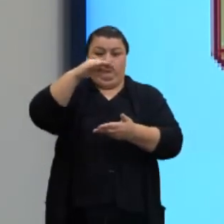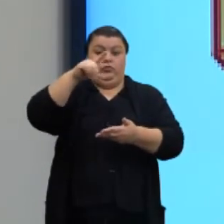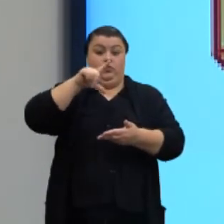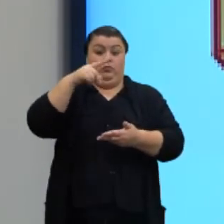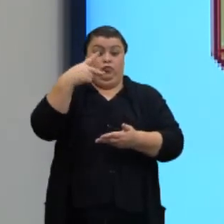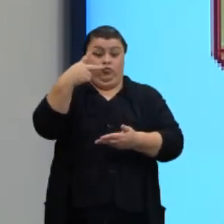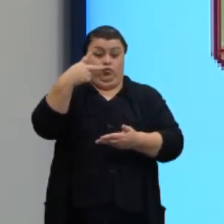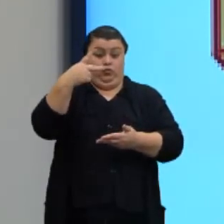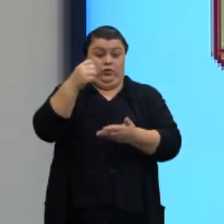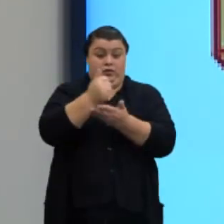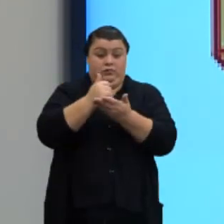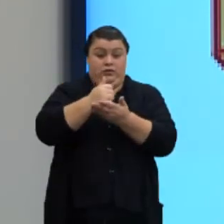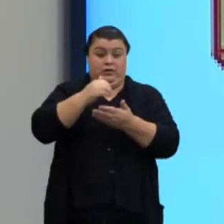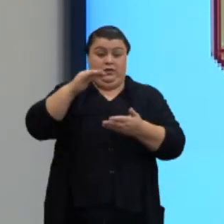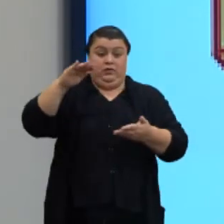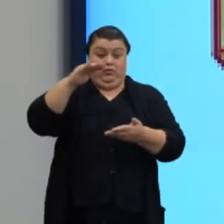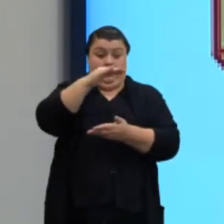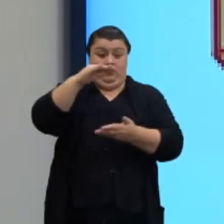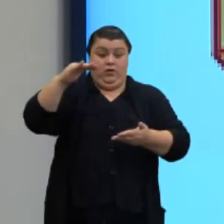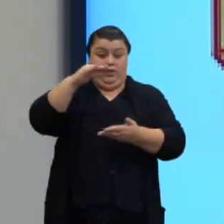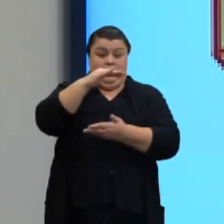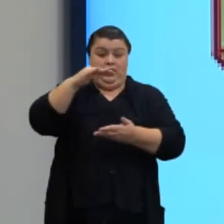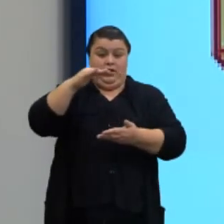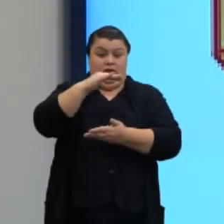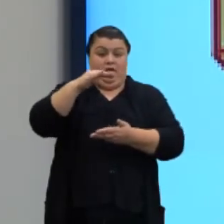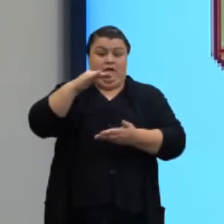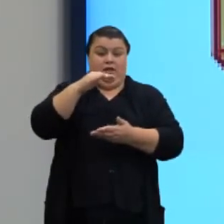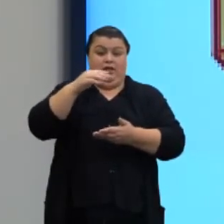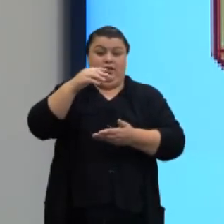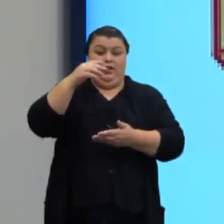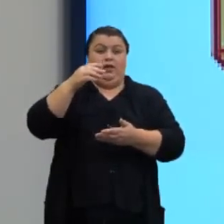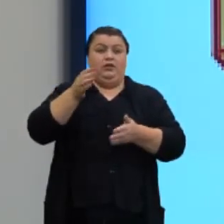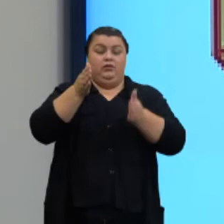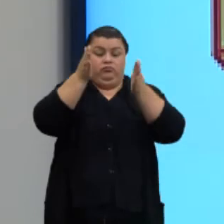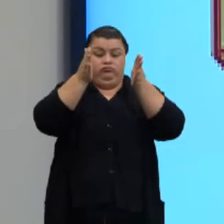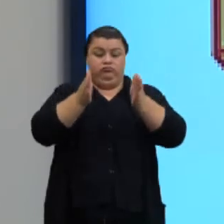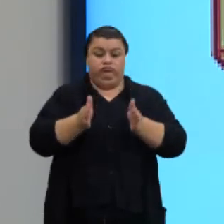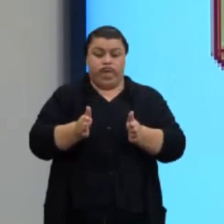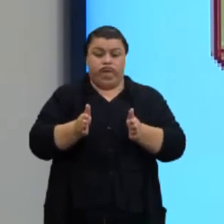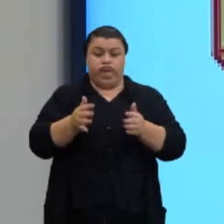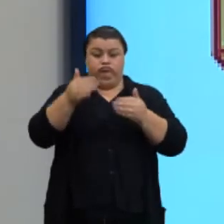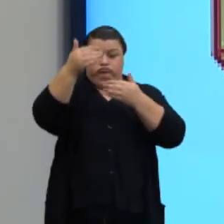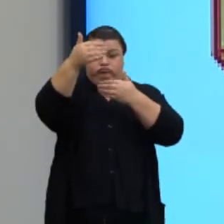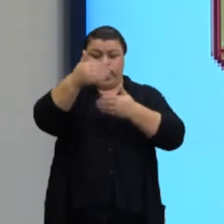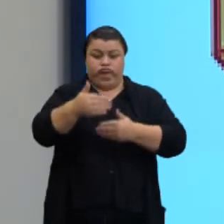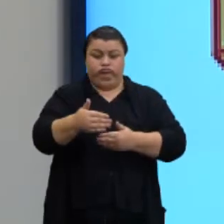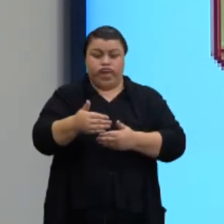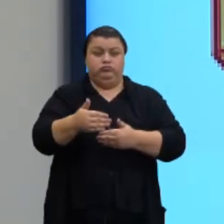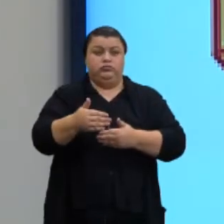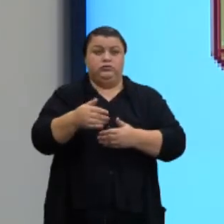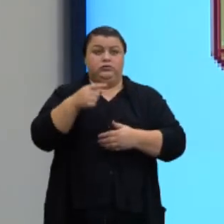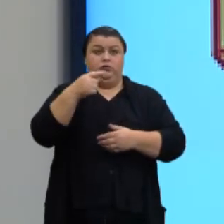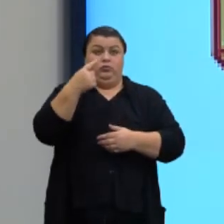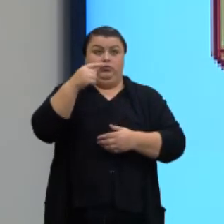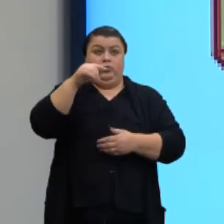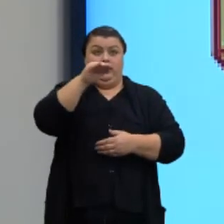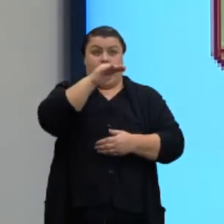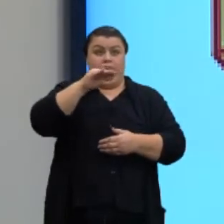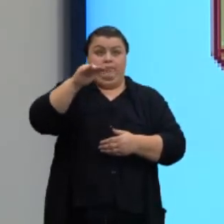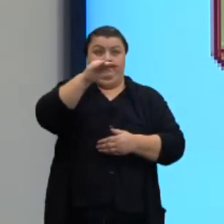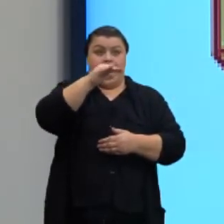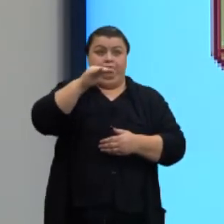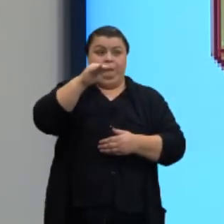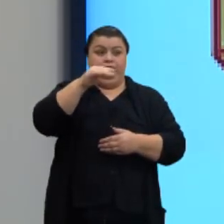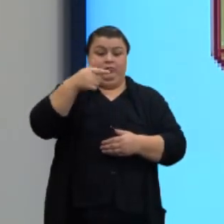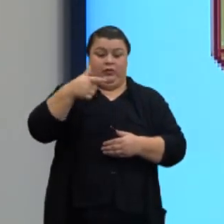planas, distintas. distintas e em planos distintos. Então, uma base aqui em cima, neste plano,